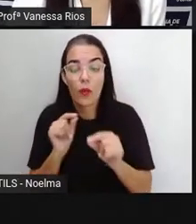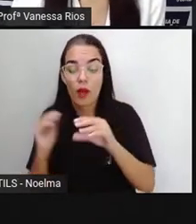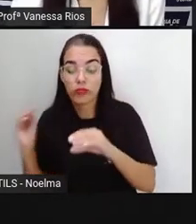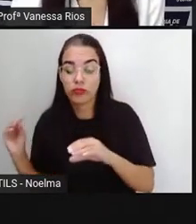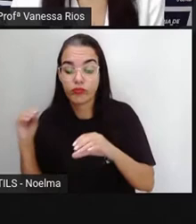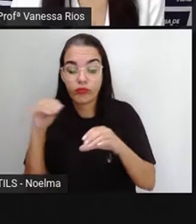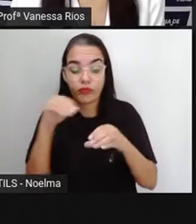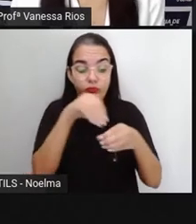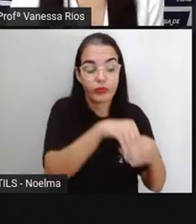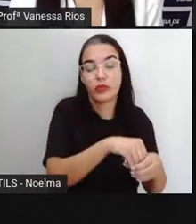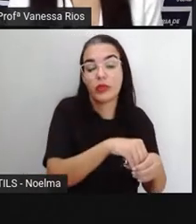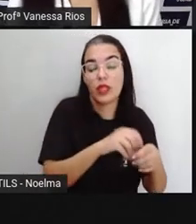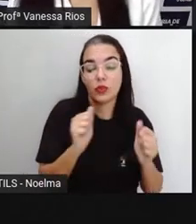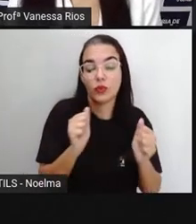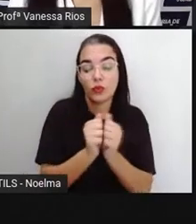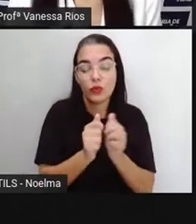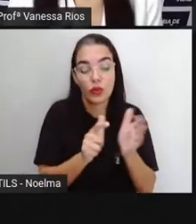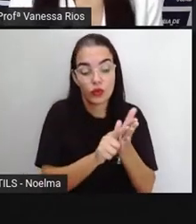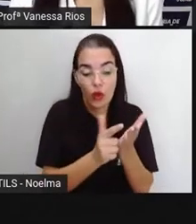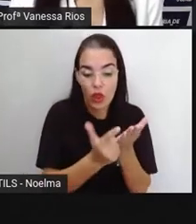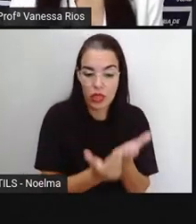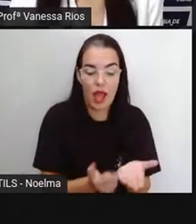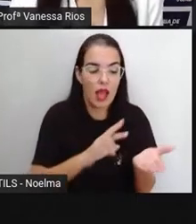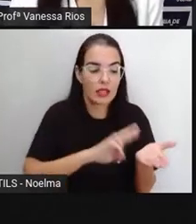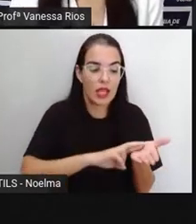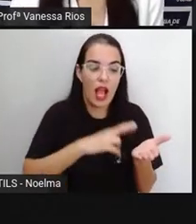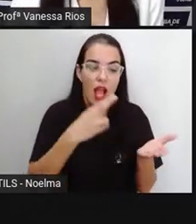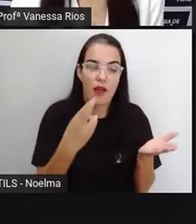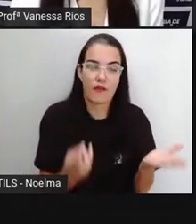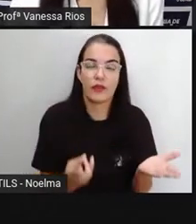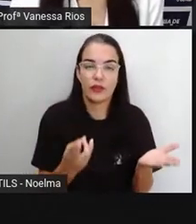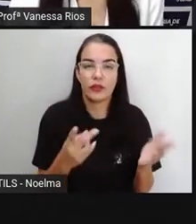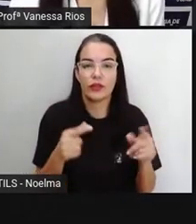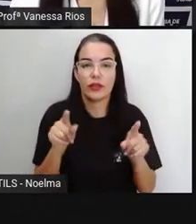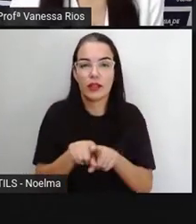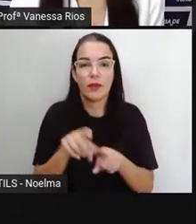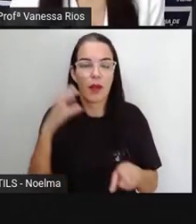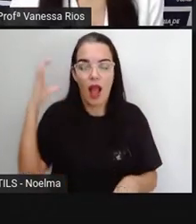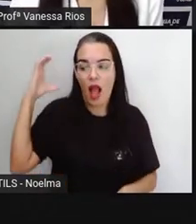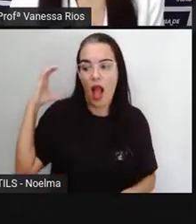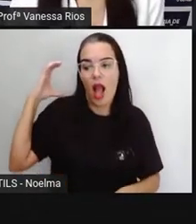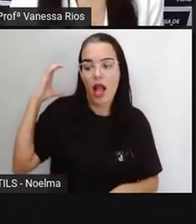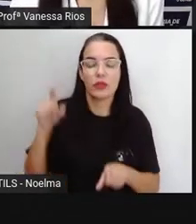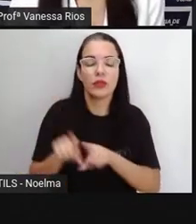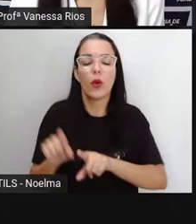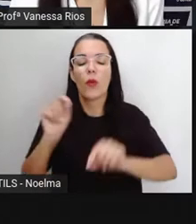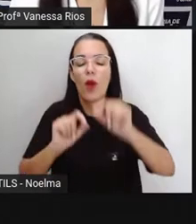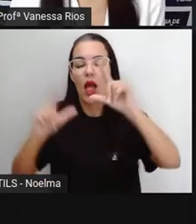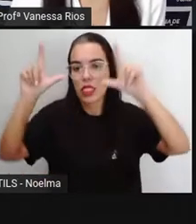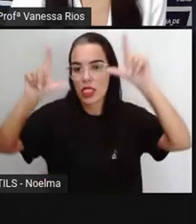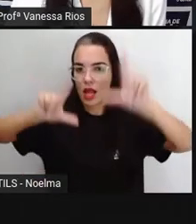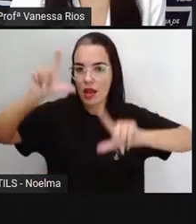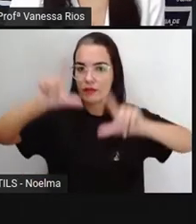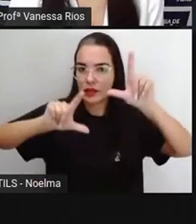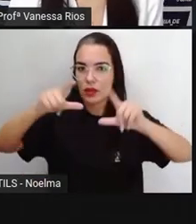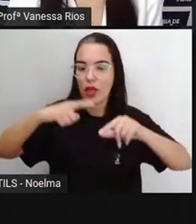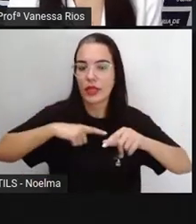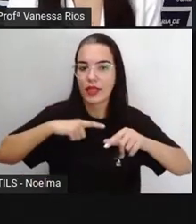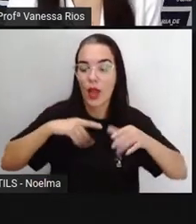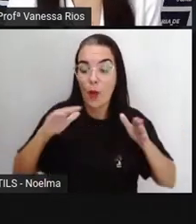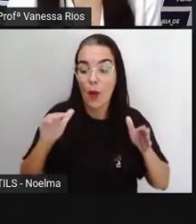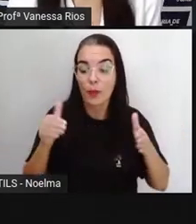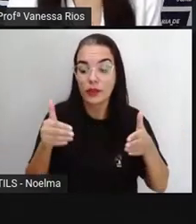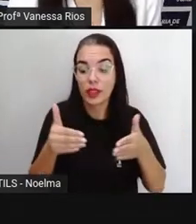pelos jornais, revistas, rádio e televisão, os quais possuem o intuito de comunicar e